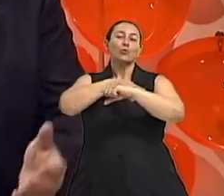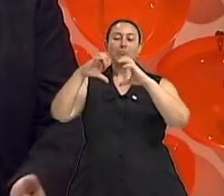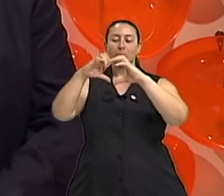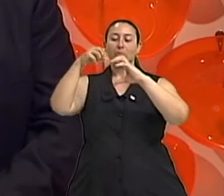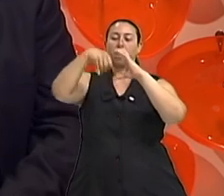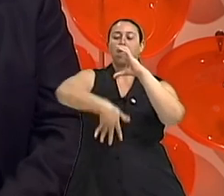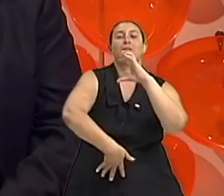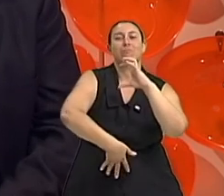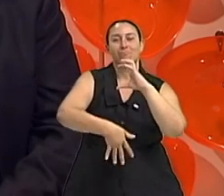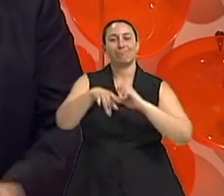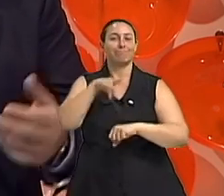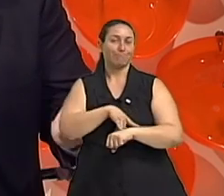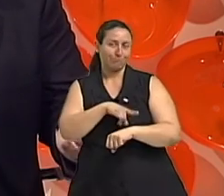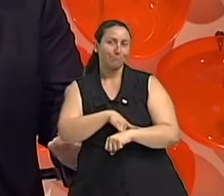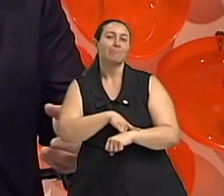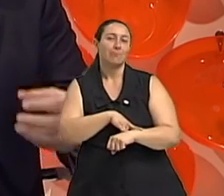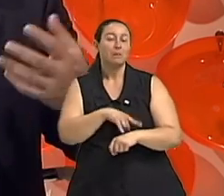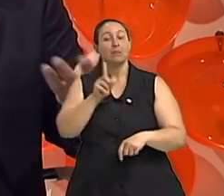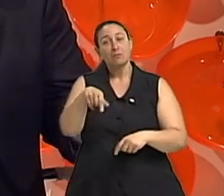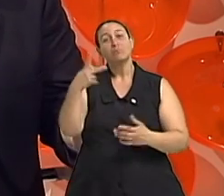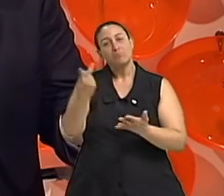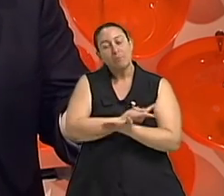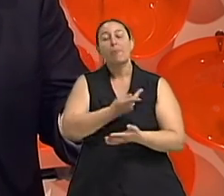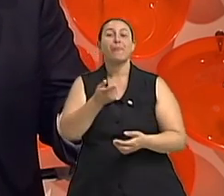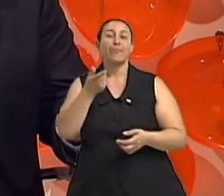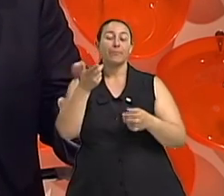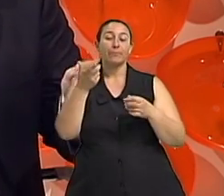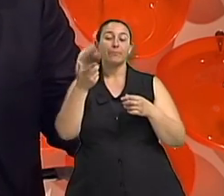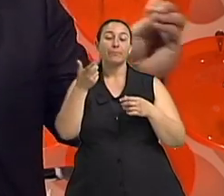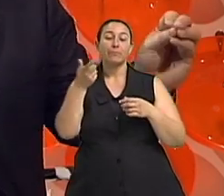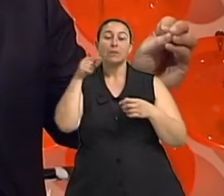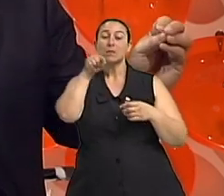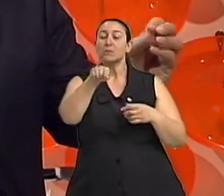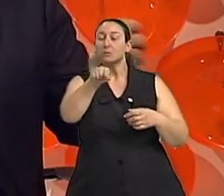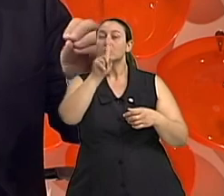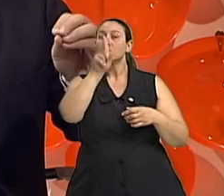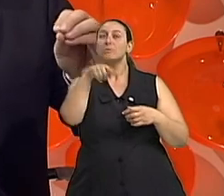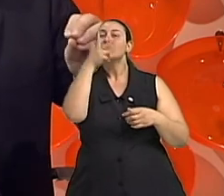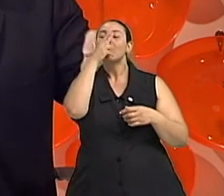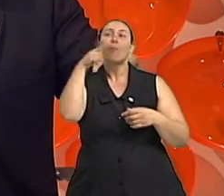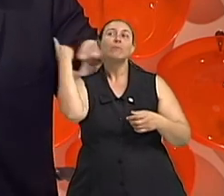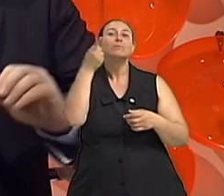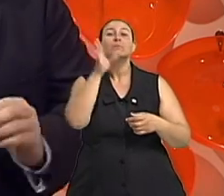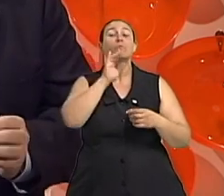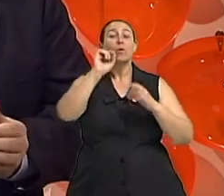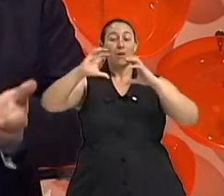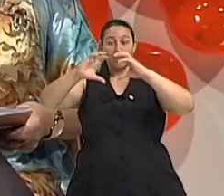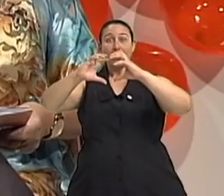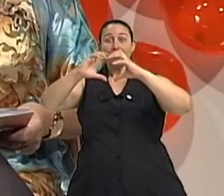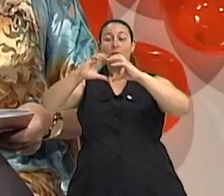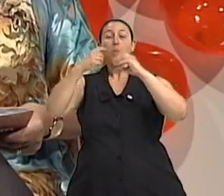é que vem a ser chamado, sabiamente, pelo popular, de bexiga caída,